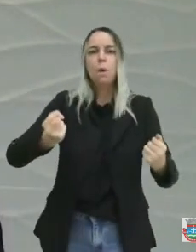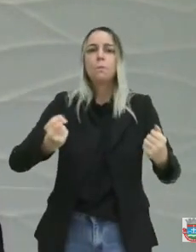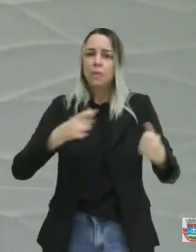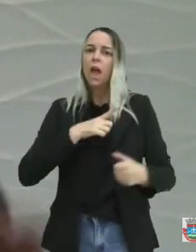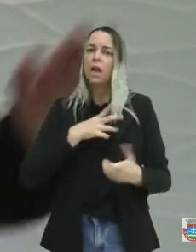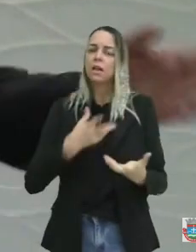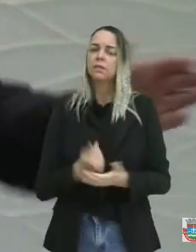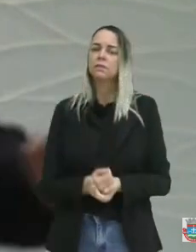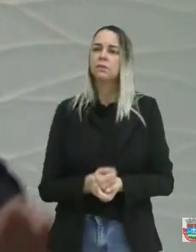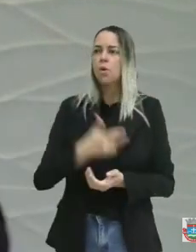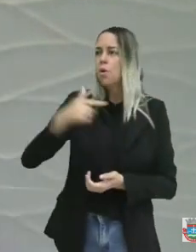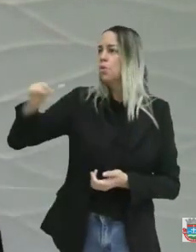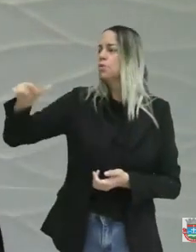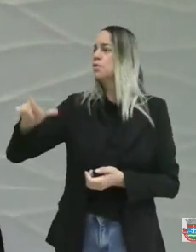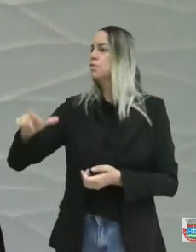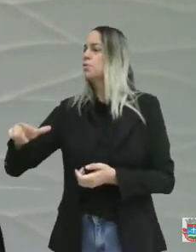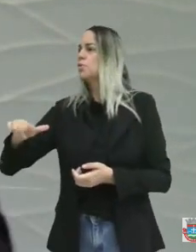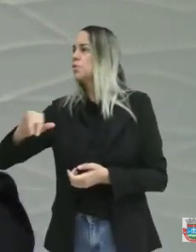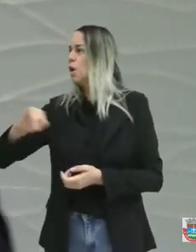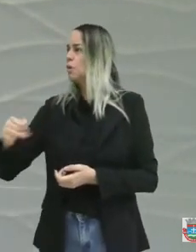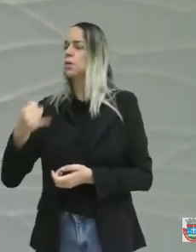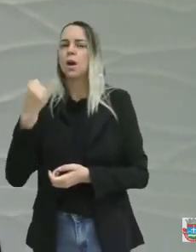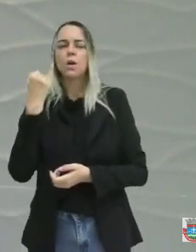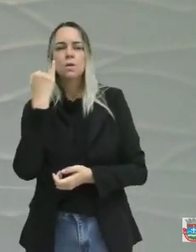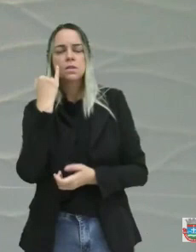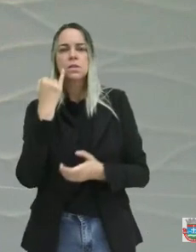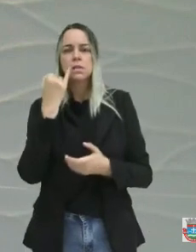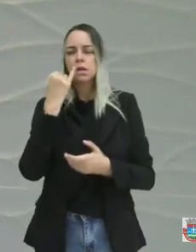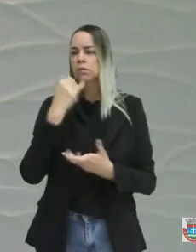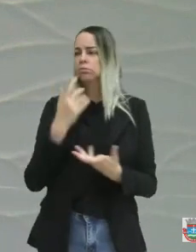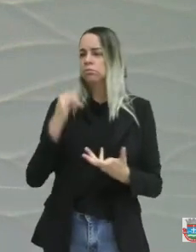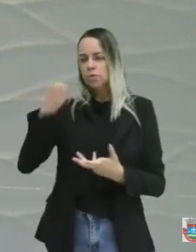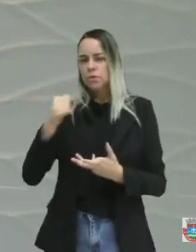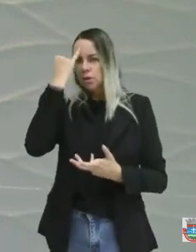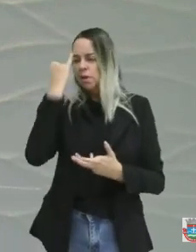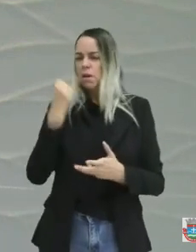outro com João da Cruzinha, outro no Gama, para concluir as arações de terra.